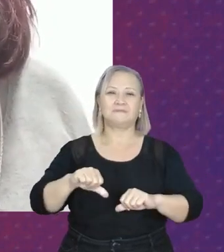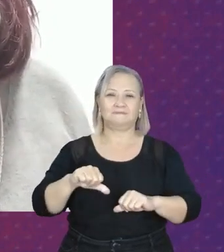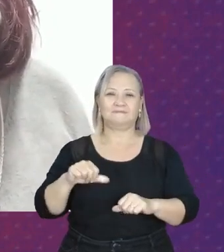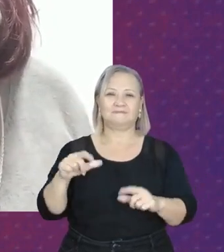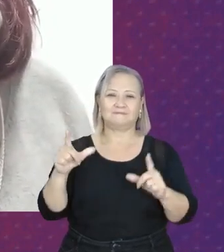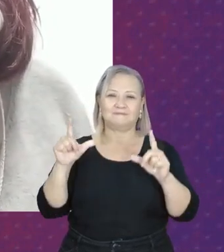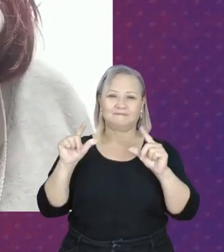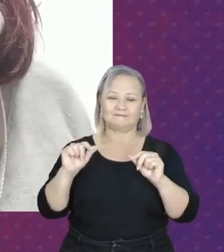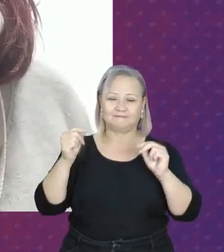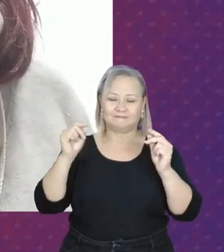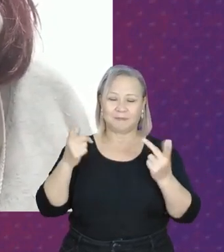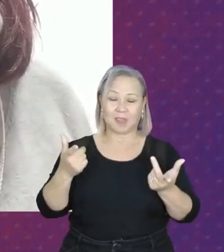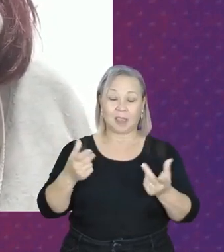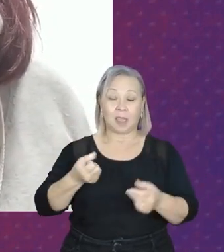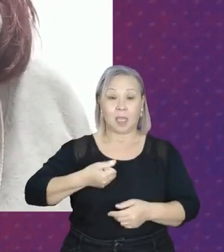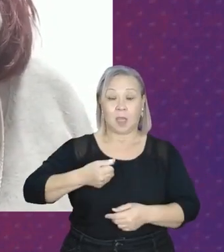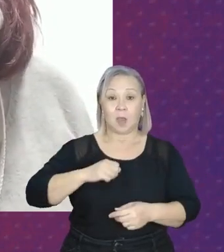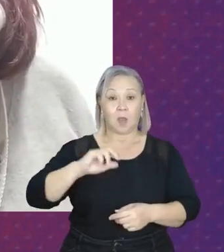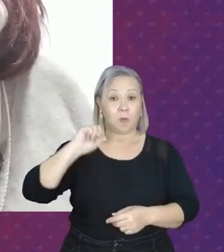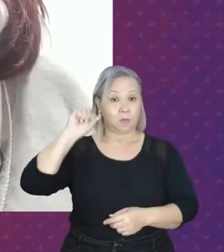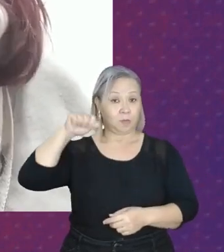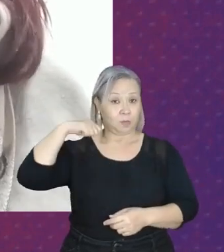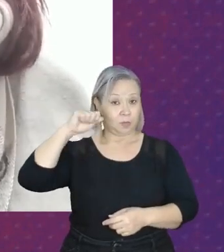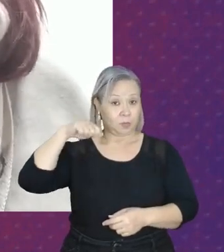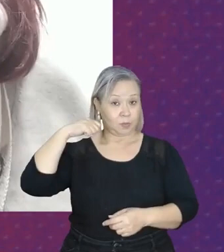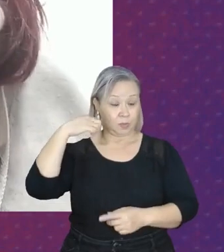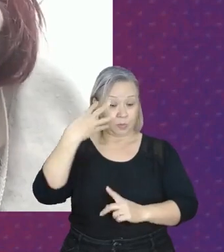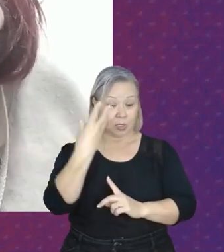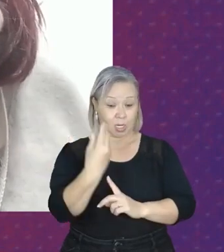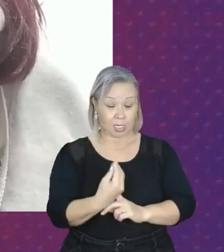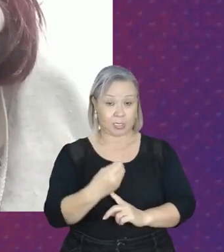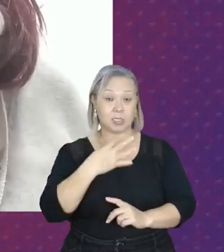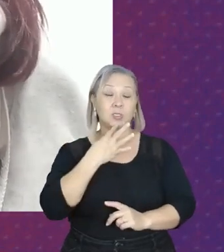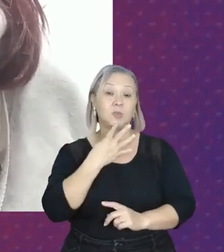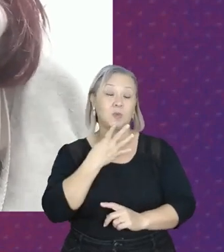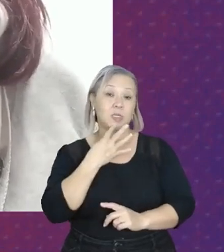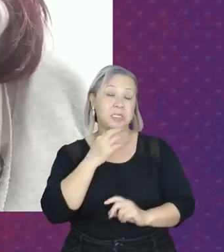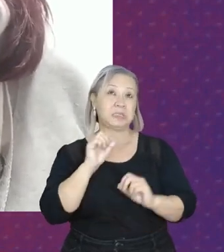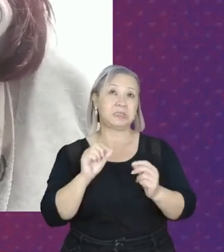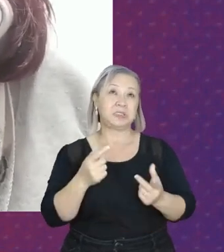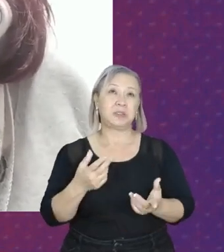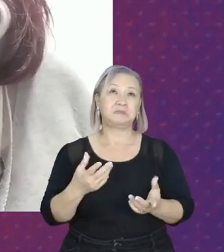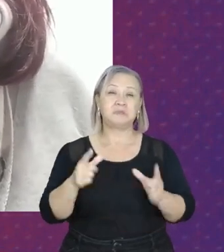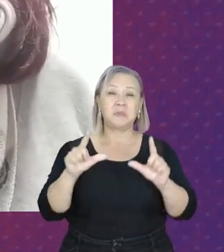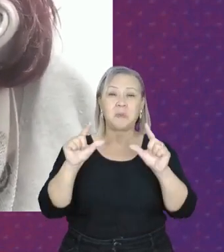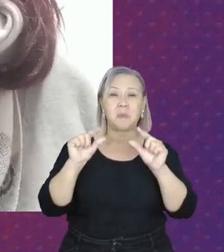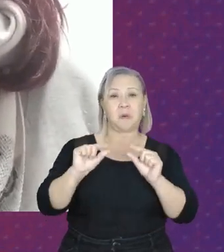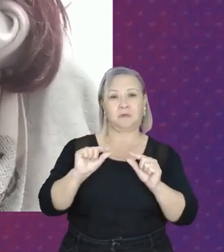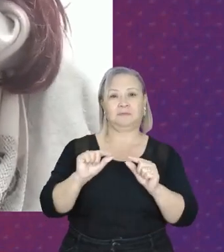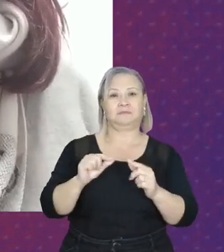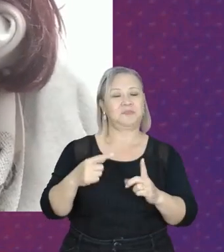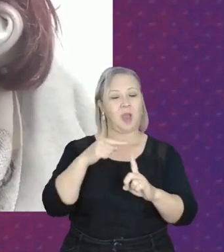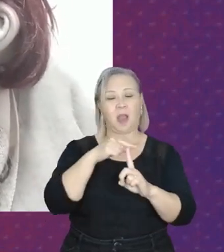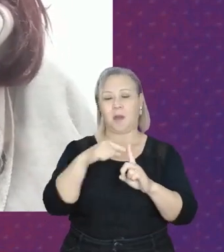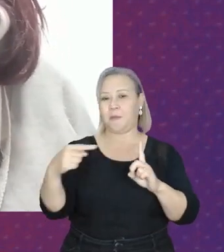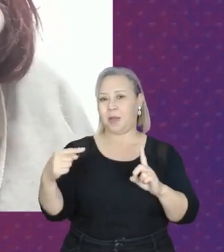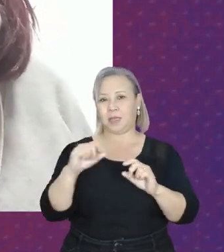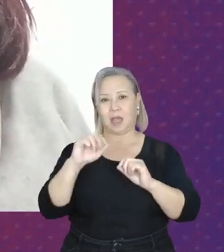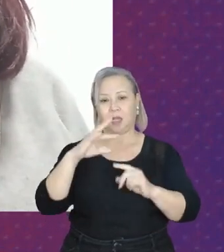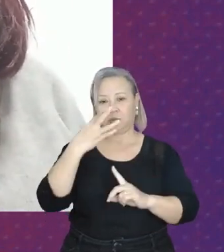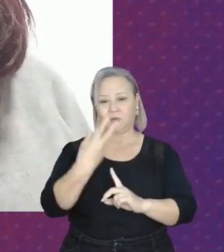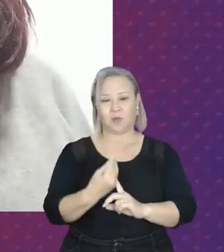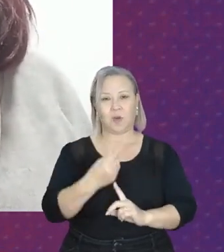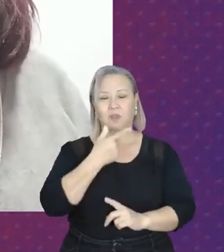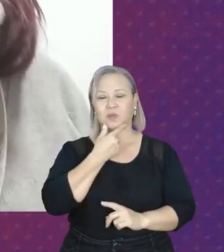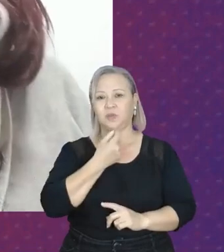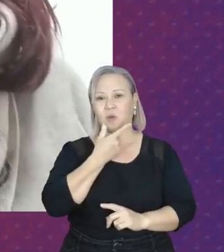percebe que o número de artistas conhecidas, como eu disse anteriormente, não chega nem na metade dos artistas masculinos,